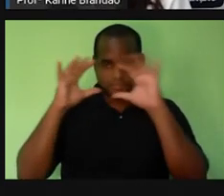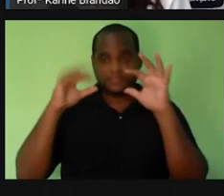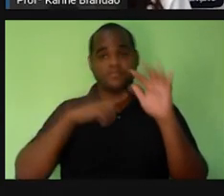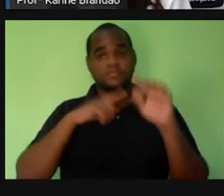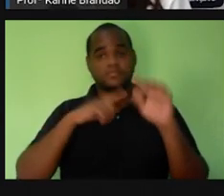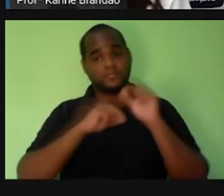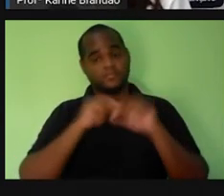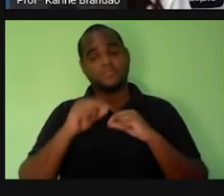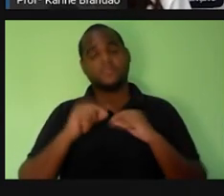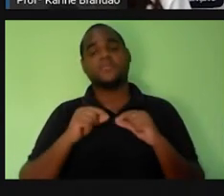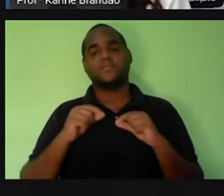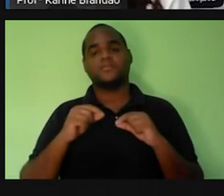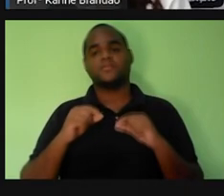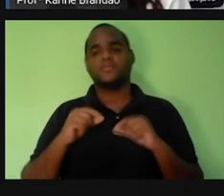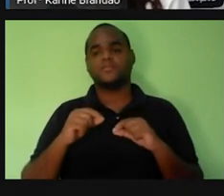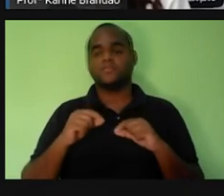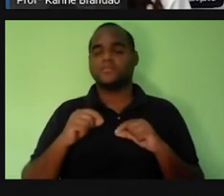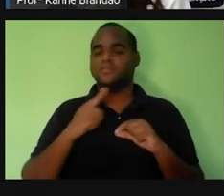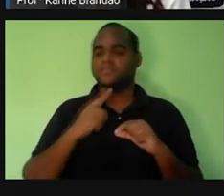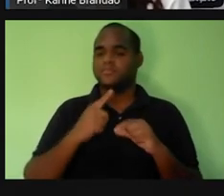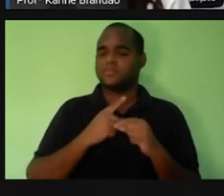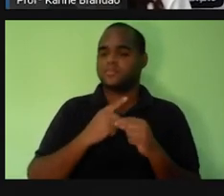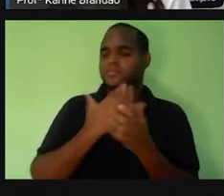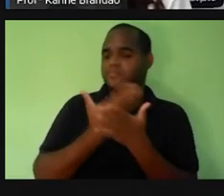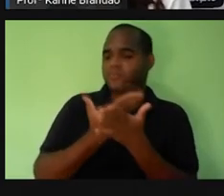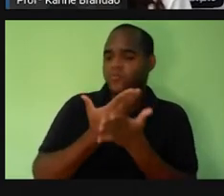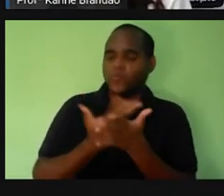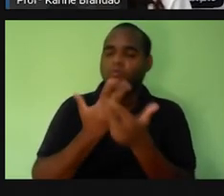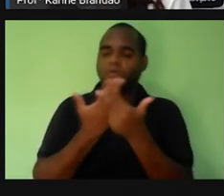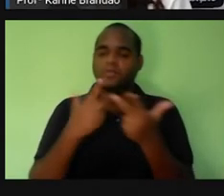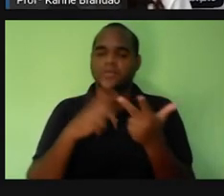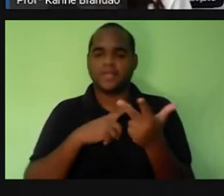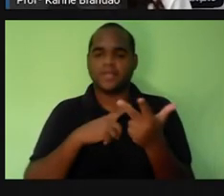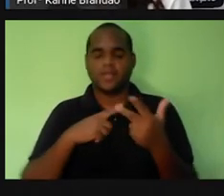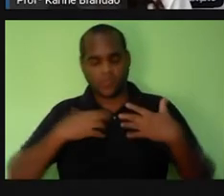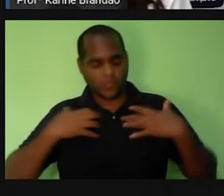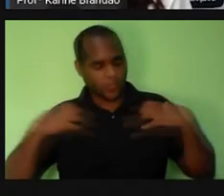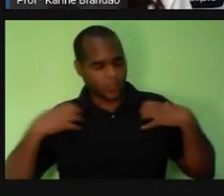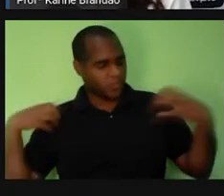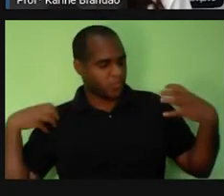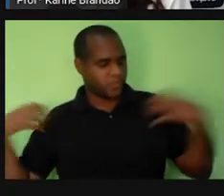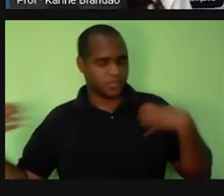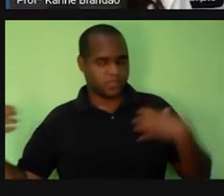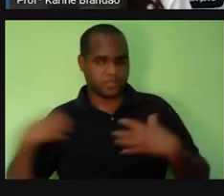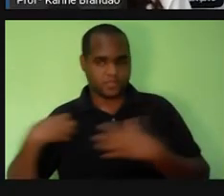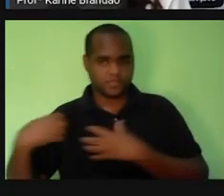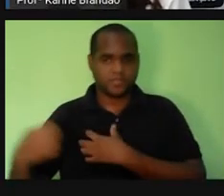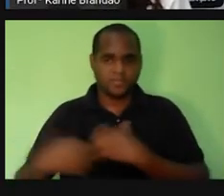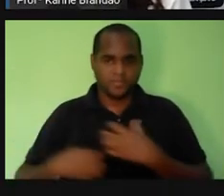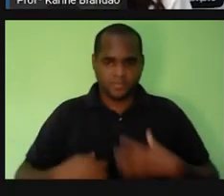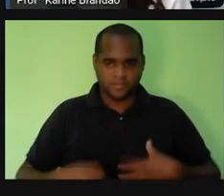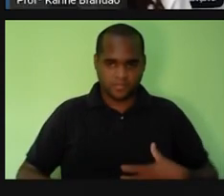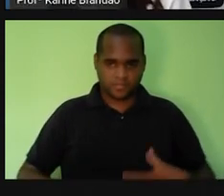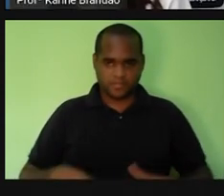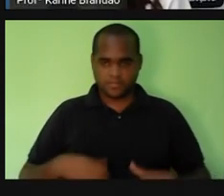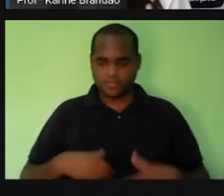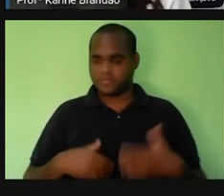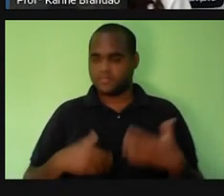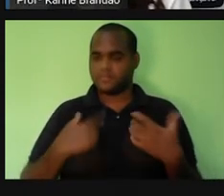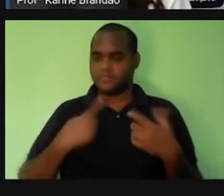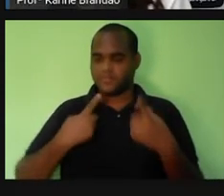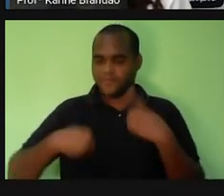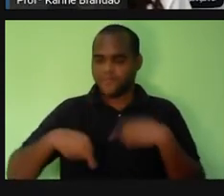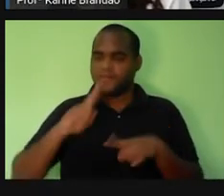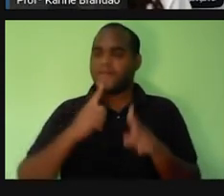os nossos ossos cartilagens articulações os músculos né? E aí o sistema circulatório o sistema